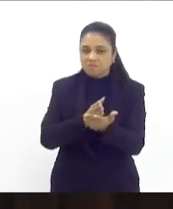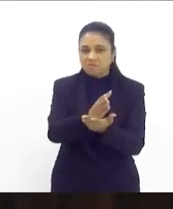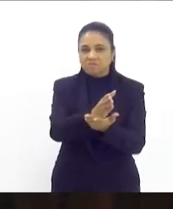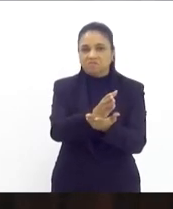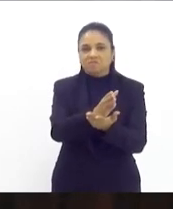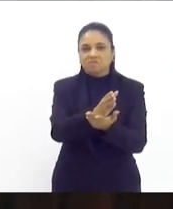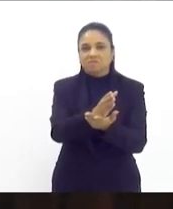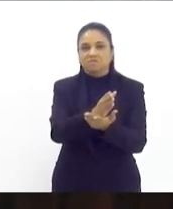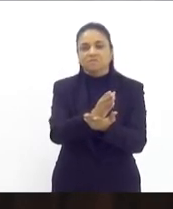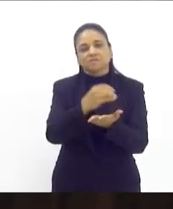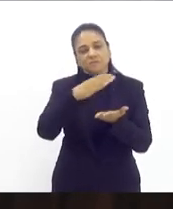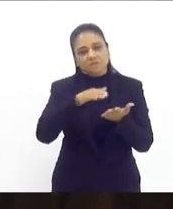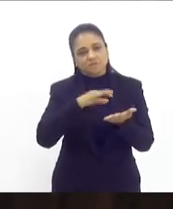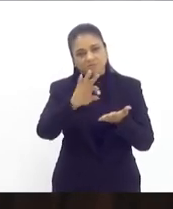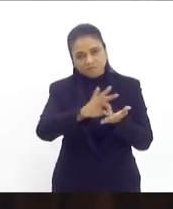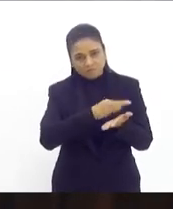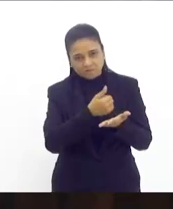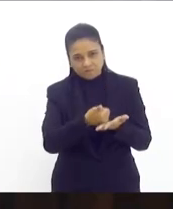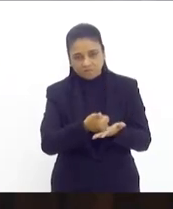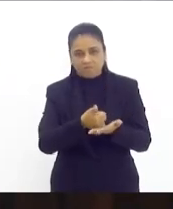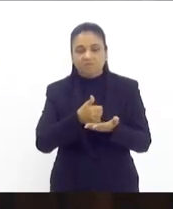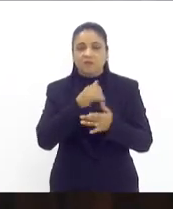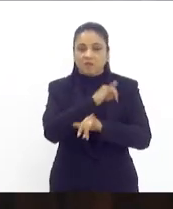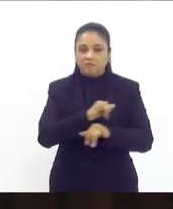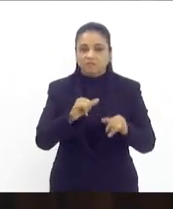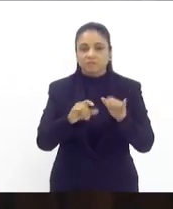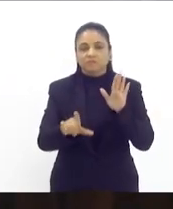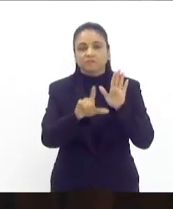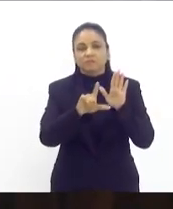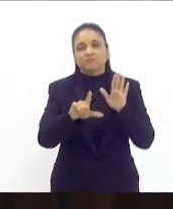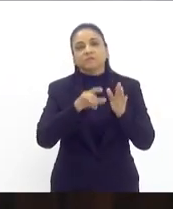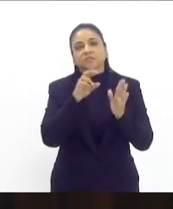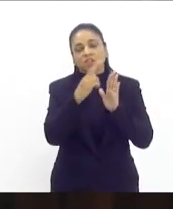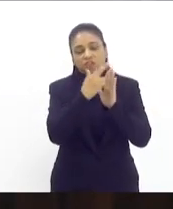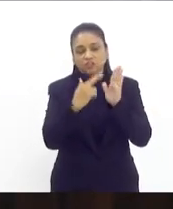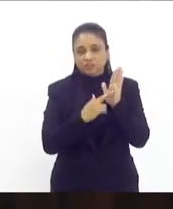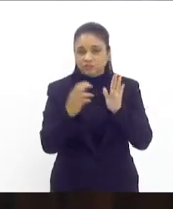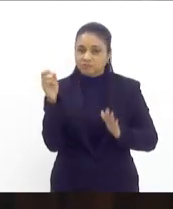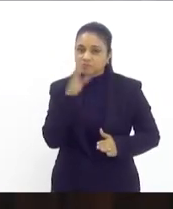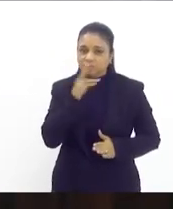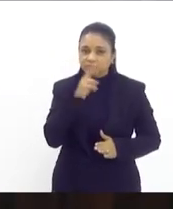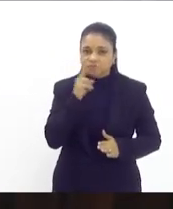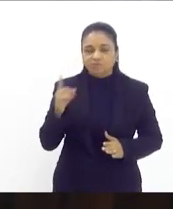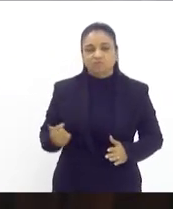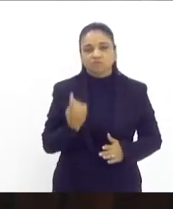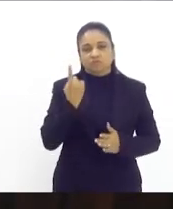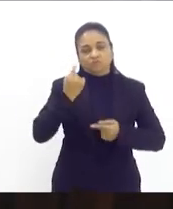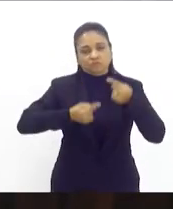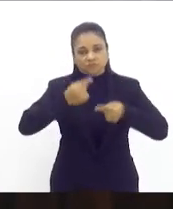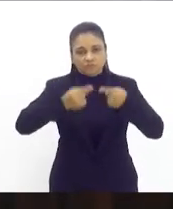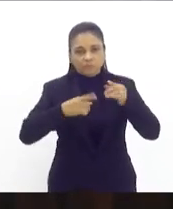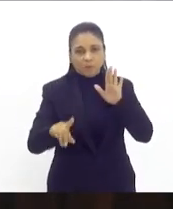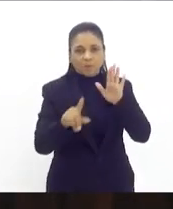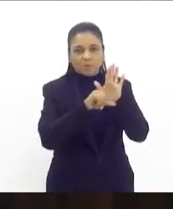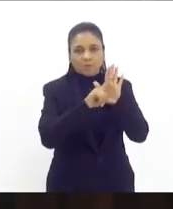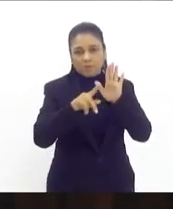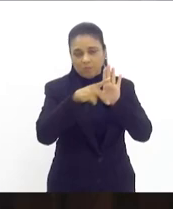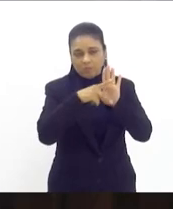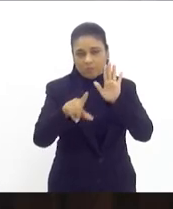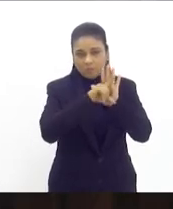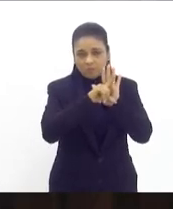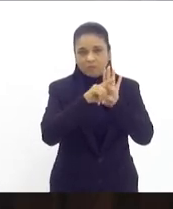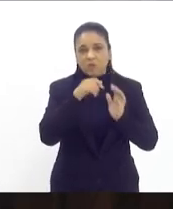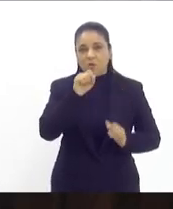Aprovado, vai autógrafo. Anuncio, em regime de urgência, em única discussão, projeto de lei número